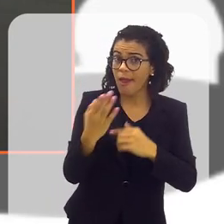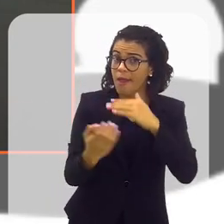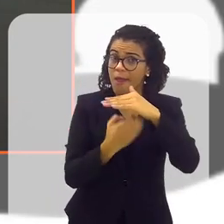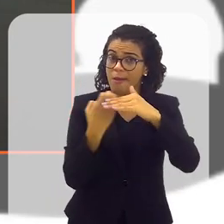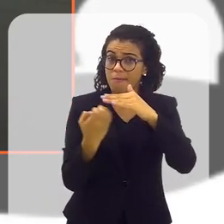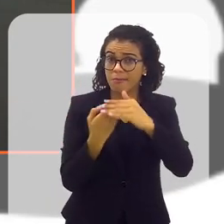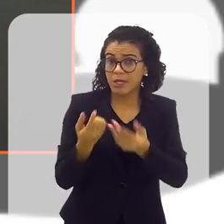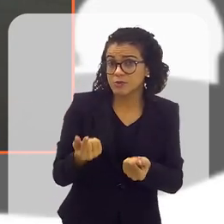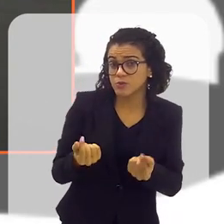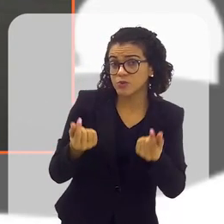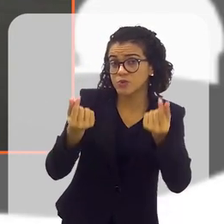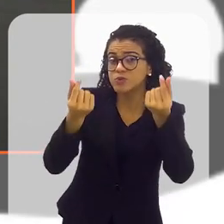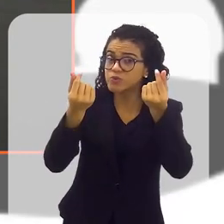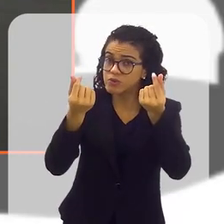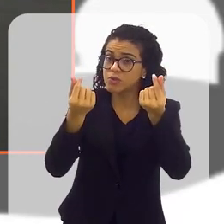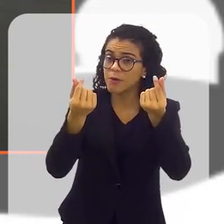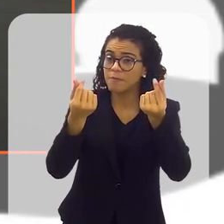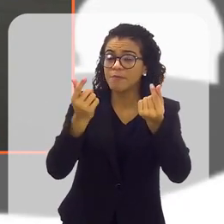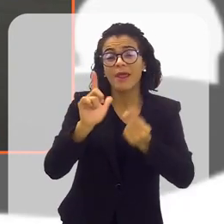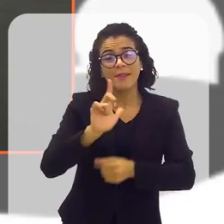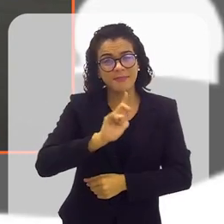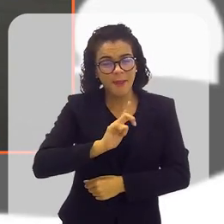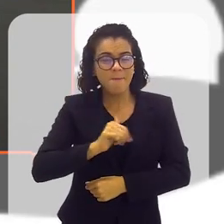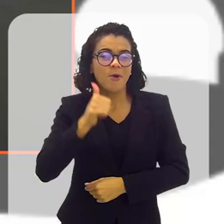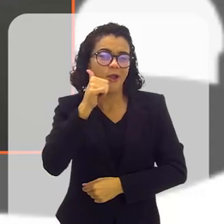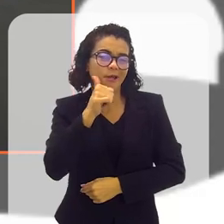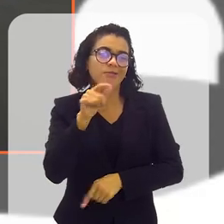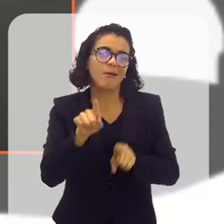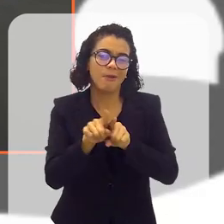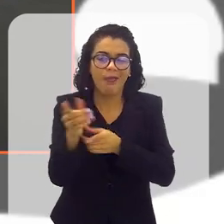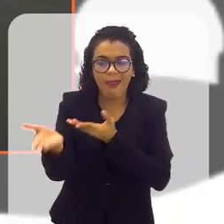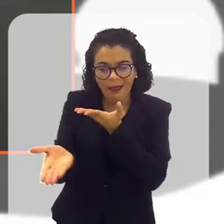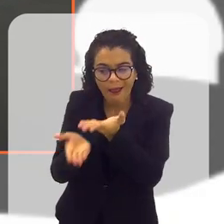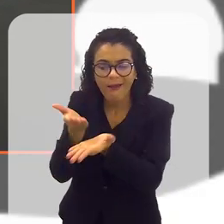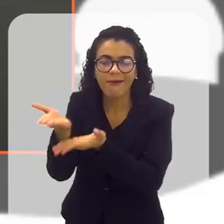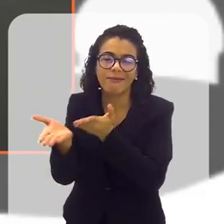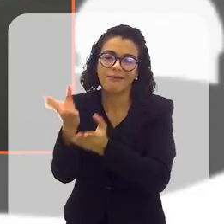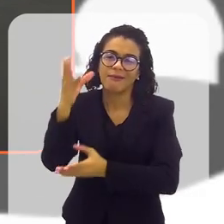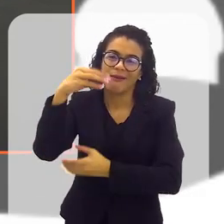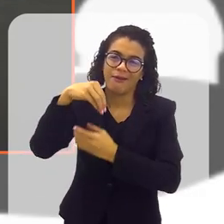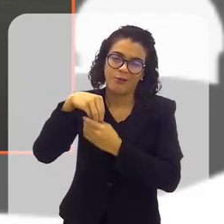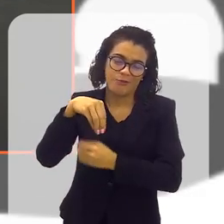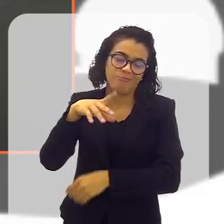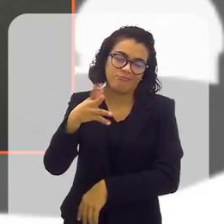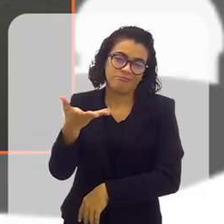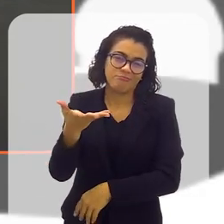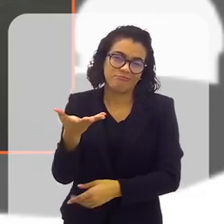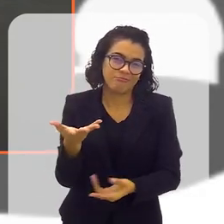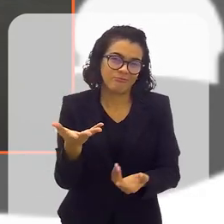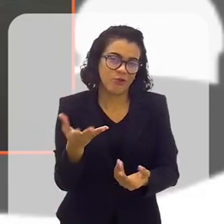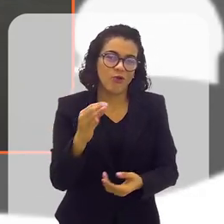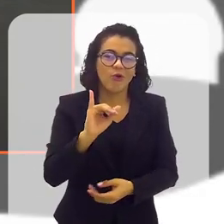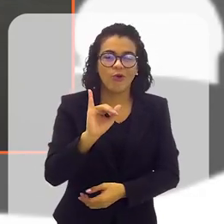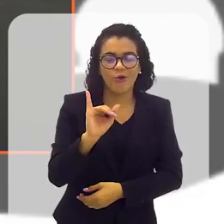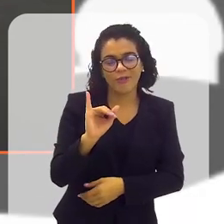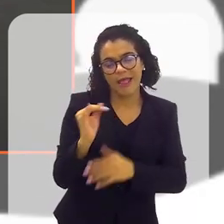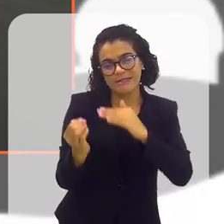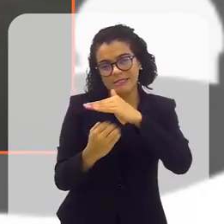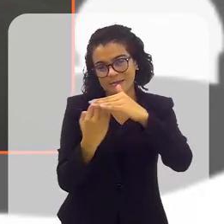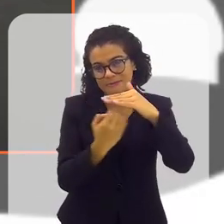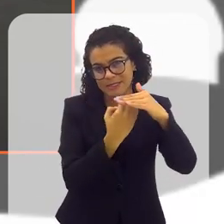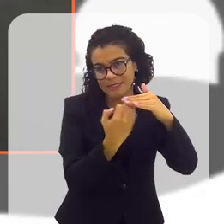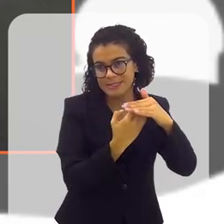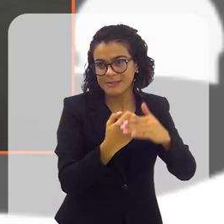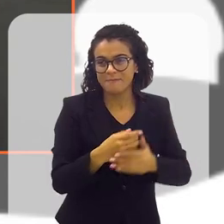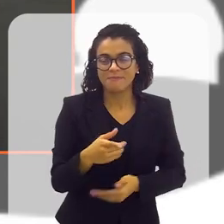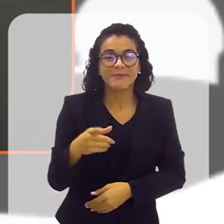capilaridade, temos atendidas do Rio de Janeiro também no In Company, estamos de alguma forma muito presentes